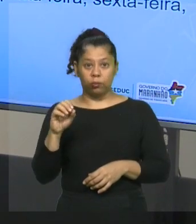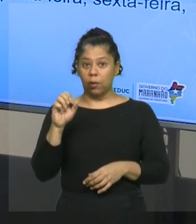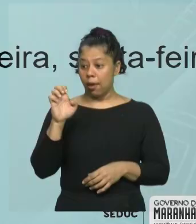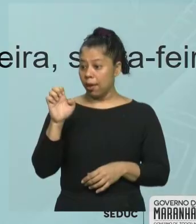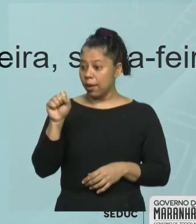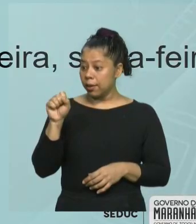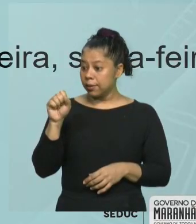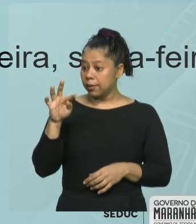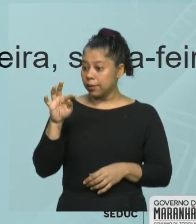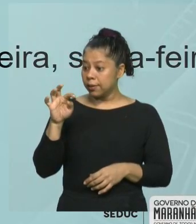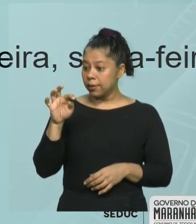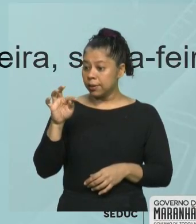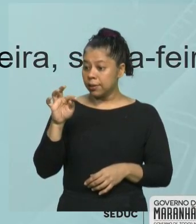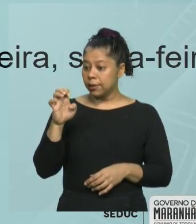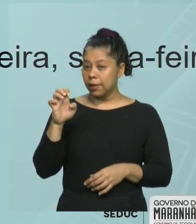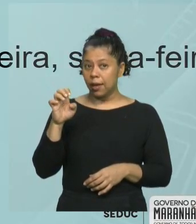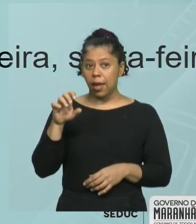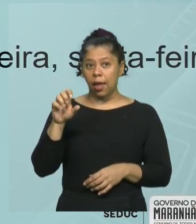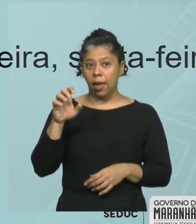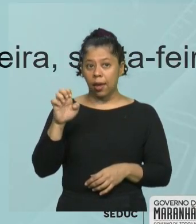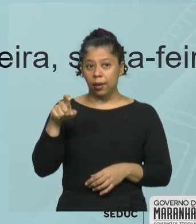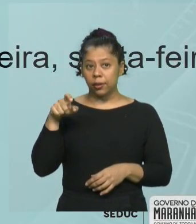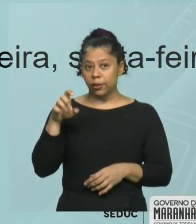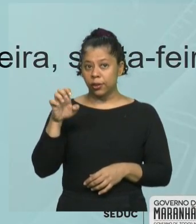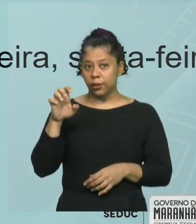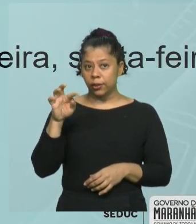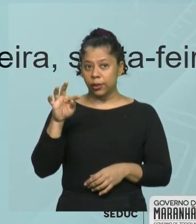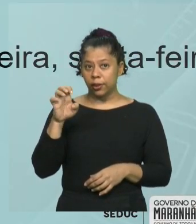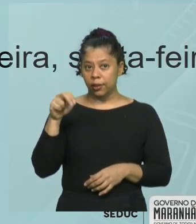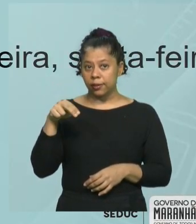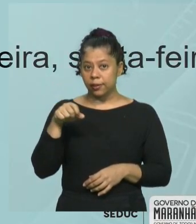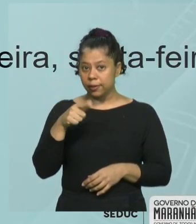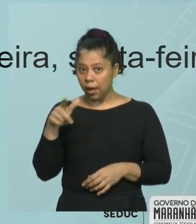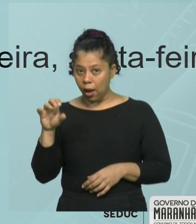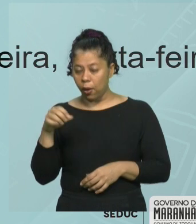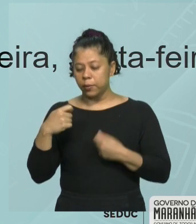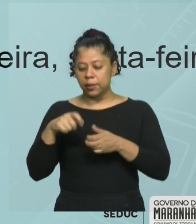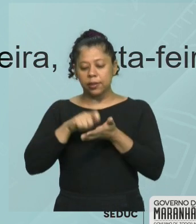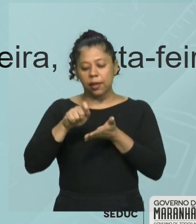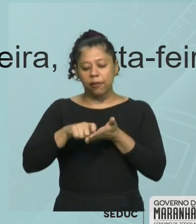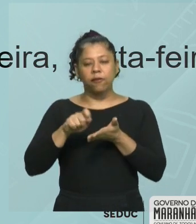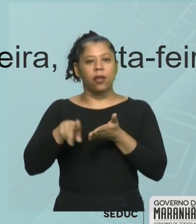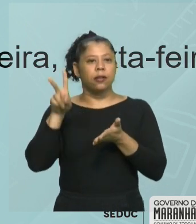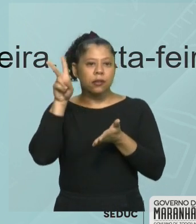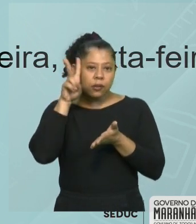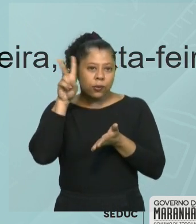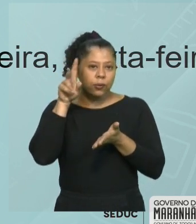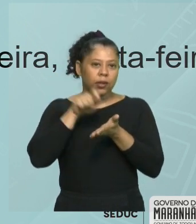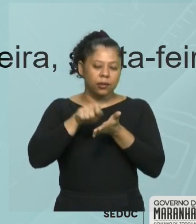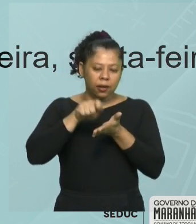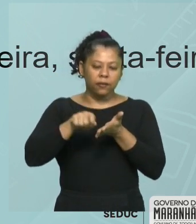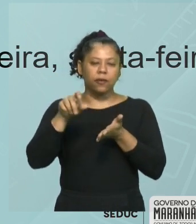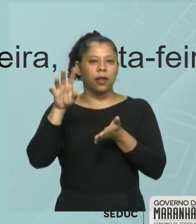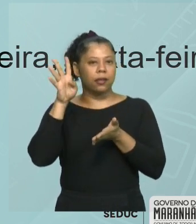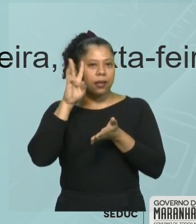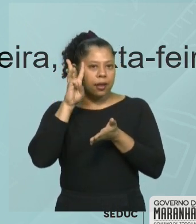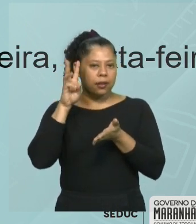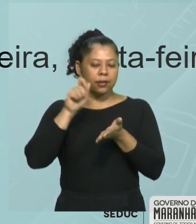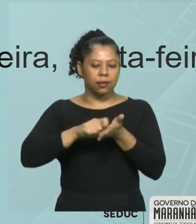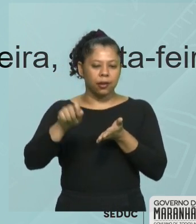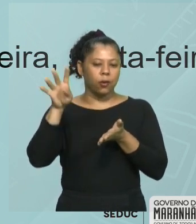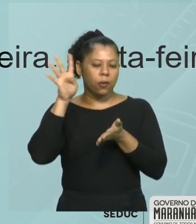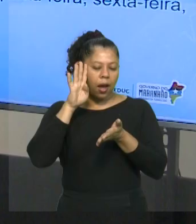escrever segunda-feira, terça-feira, quarta-feira, quinta-feira, sexta, sábado e domingo.